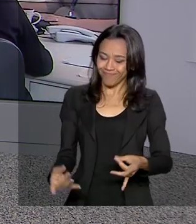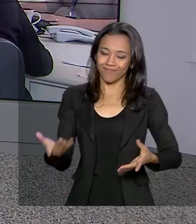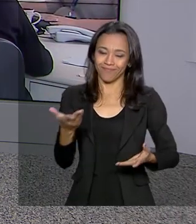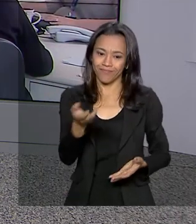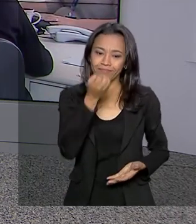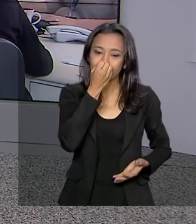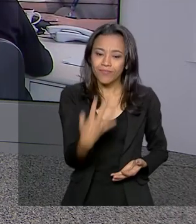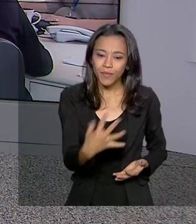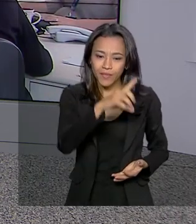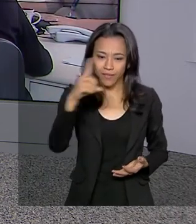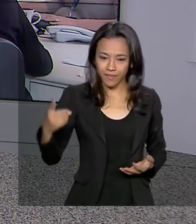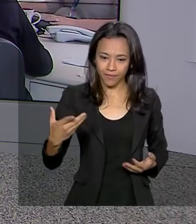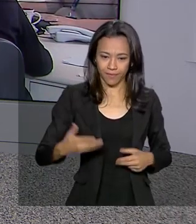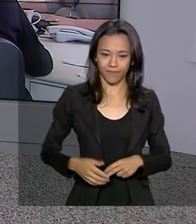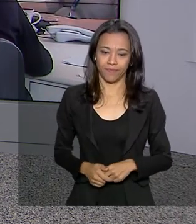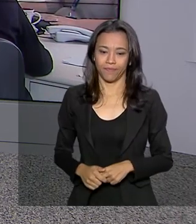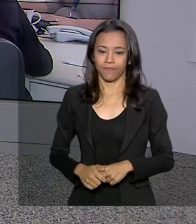Alessandra.